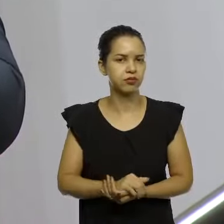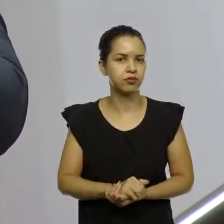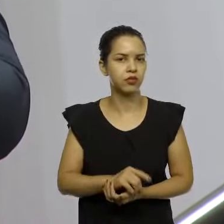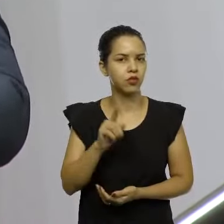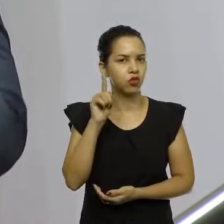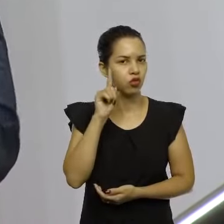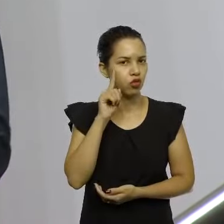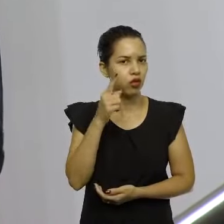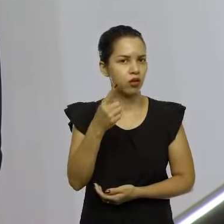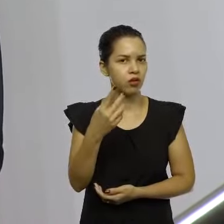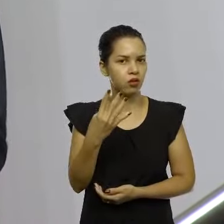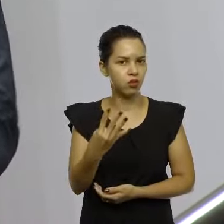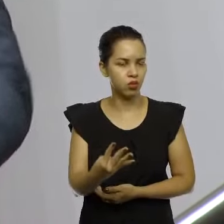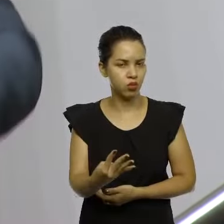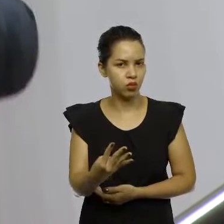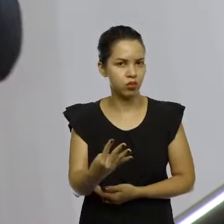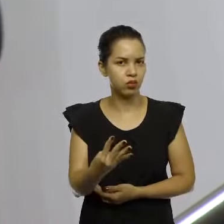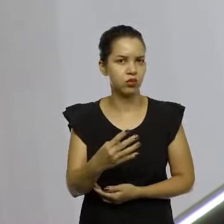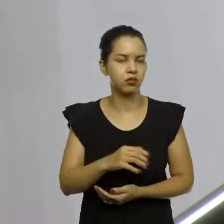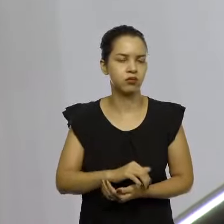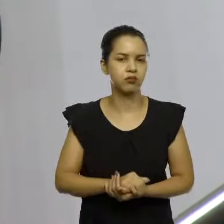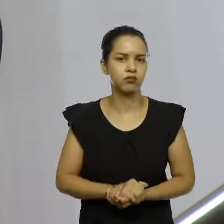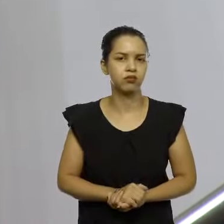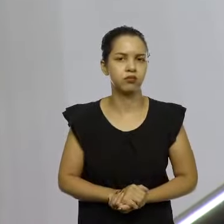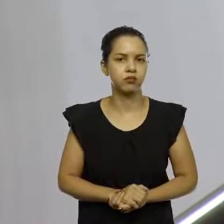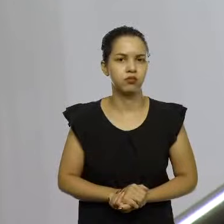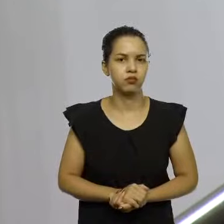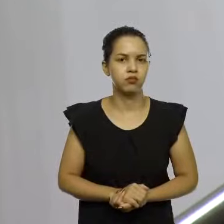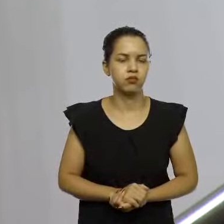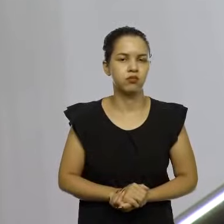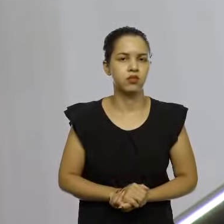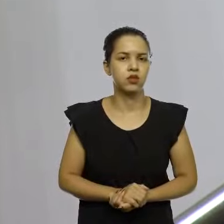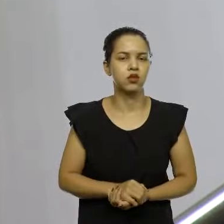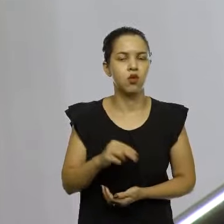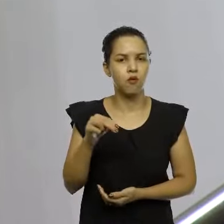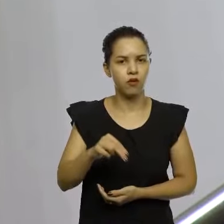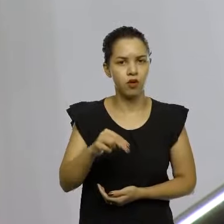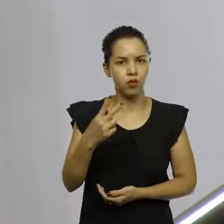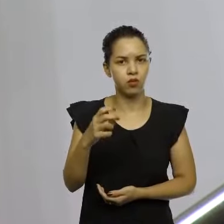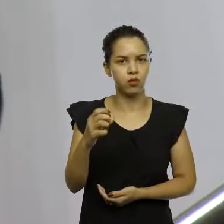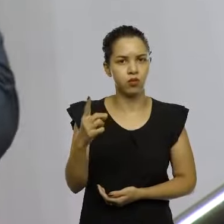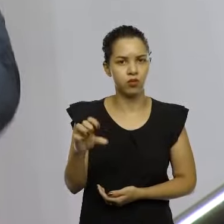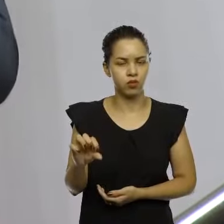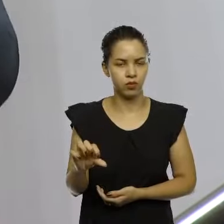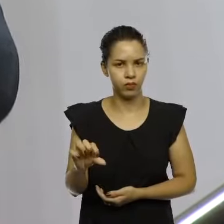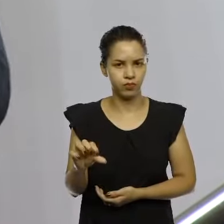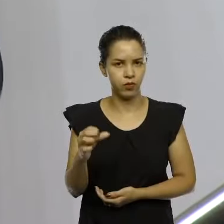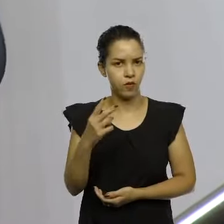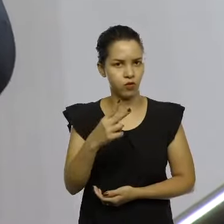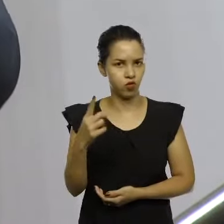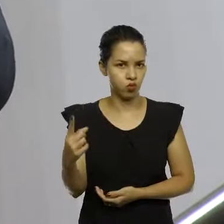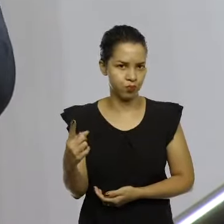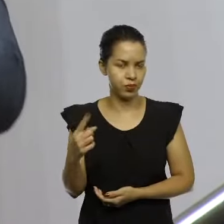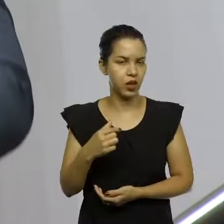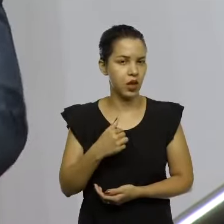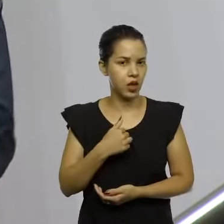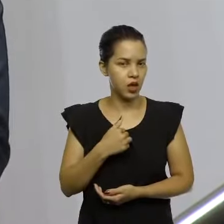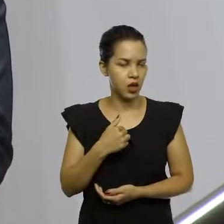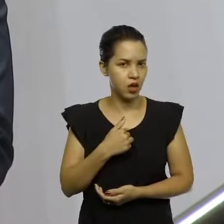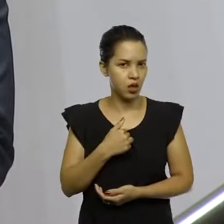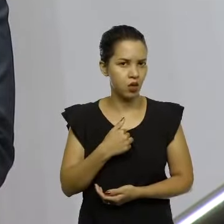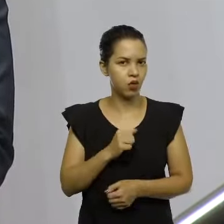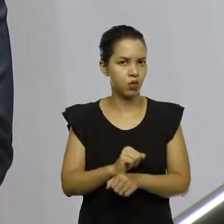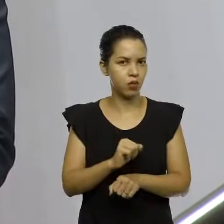de junho de 2021, eu fiz questão de deixar passar um ano para poder falar assim, é um ano.